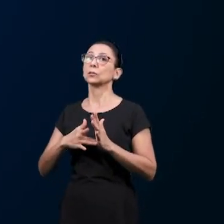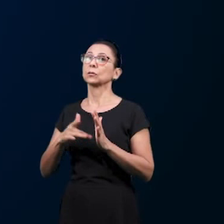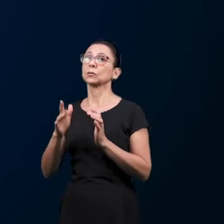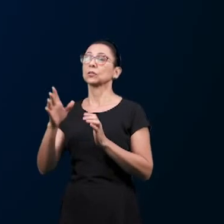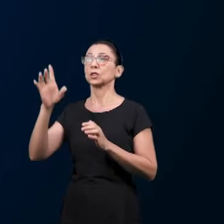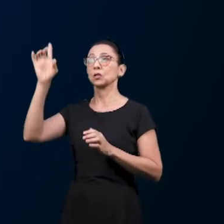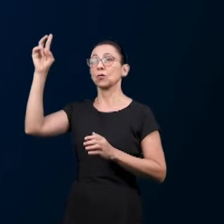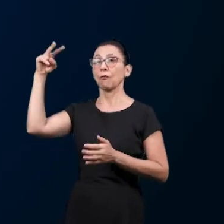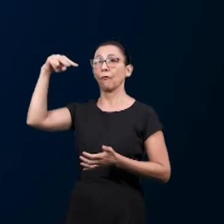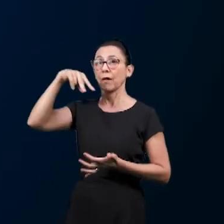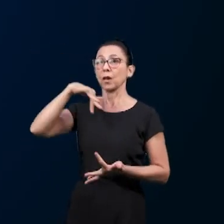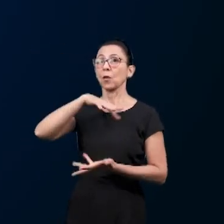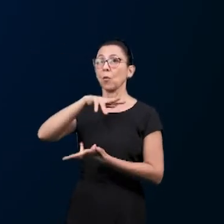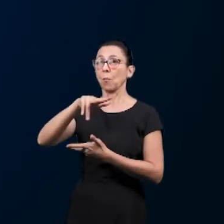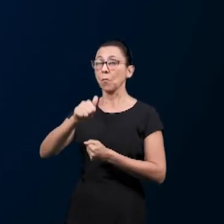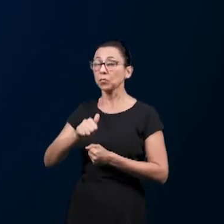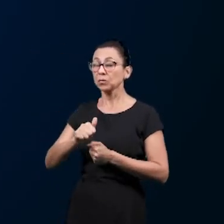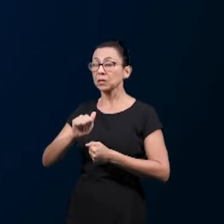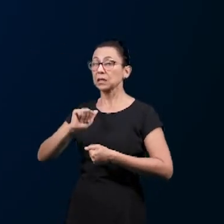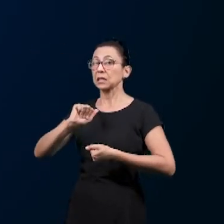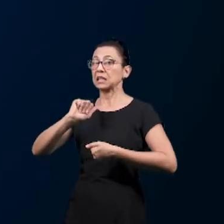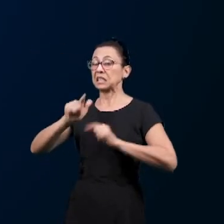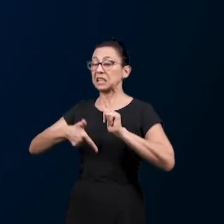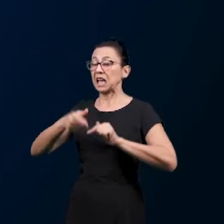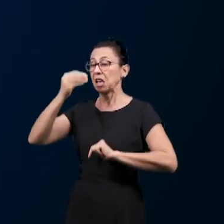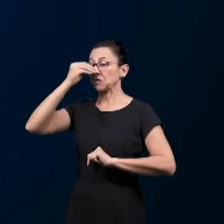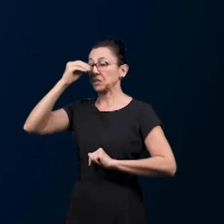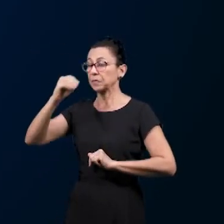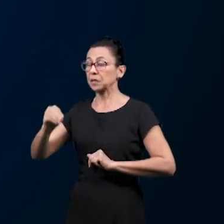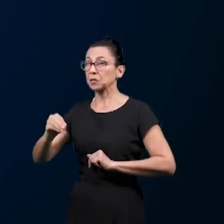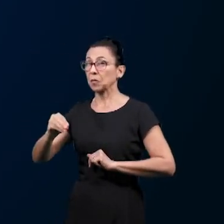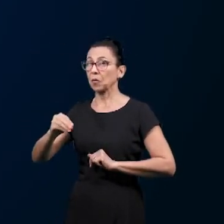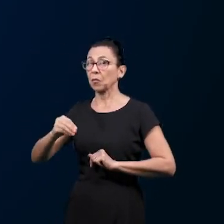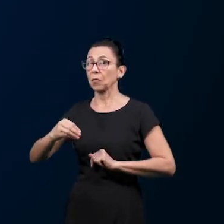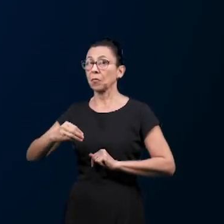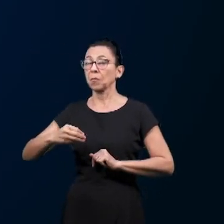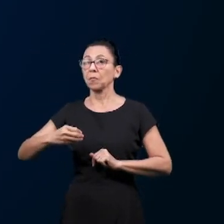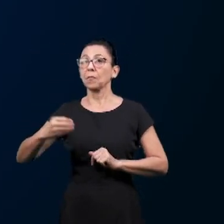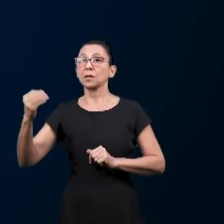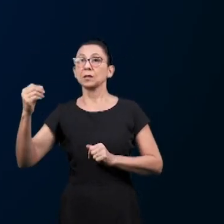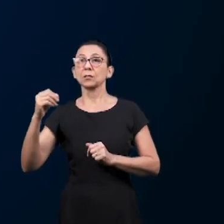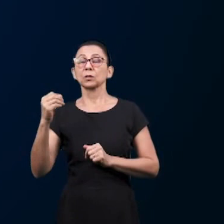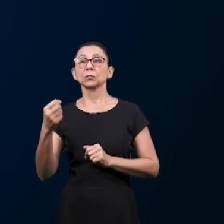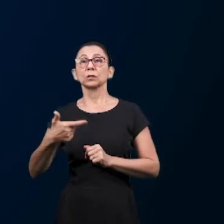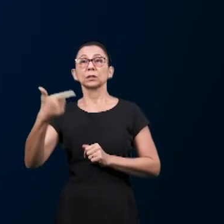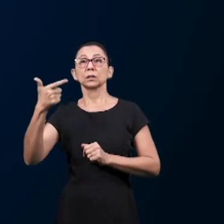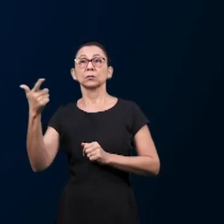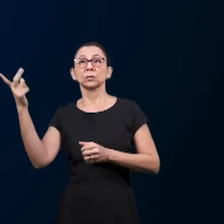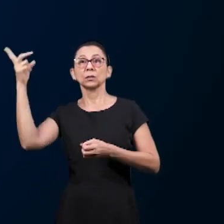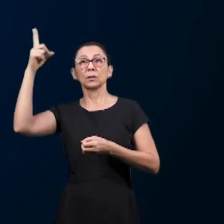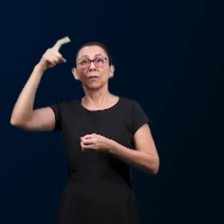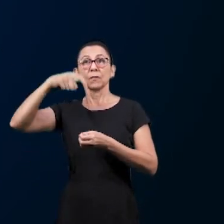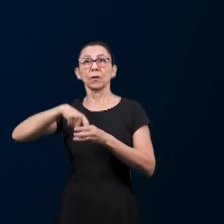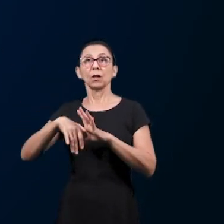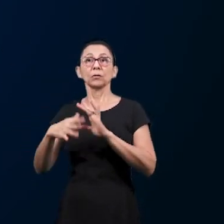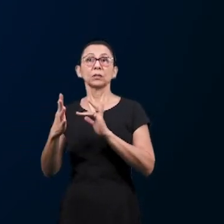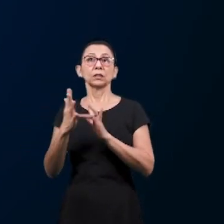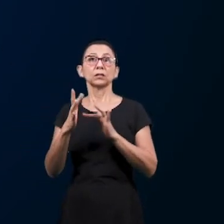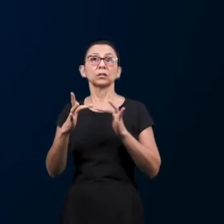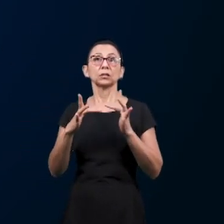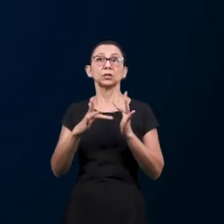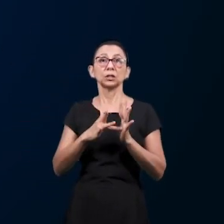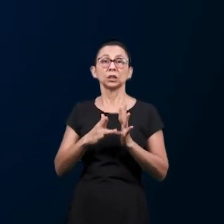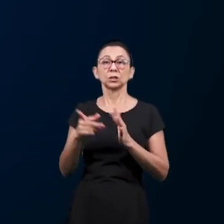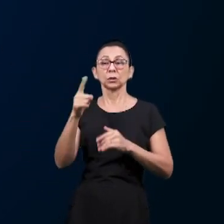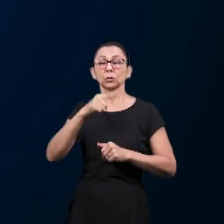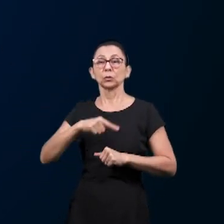o rejeitaram e o classificaram, na segunda vinda, aí o adorarão e o reconhecerão como seu único